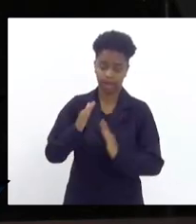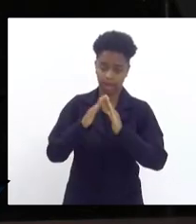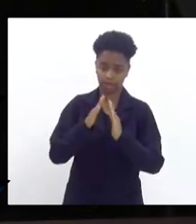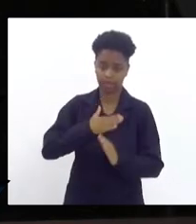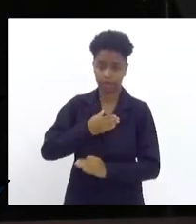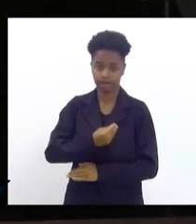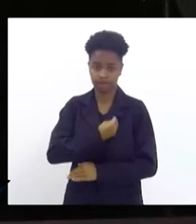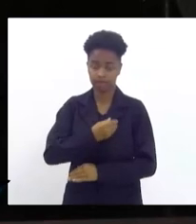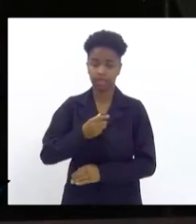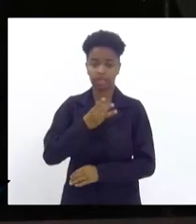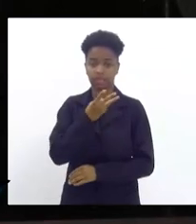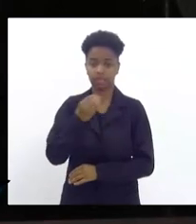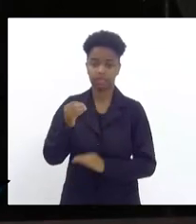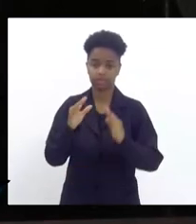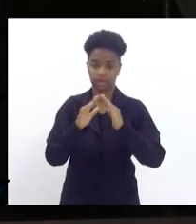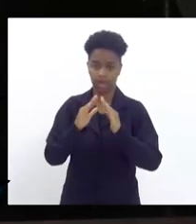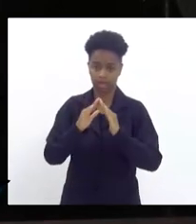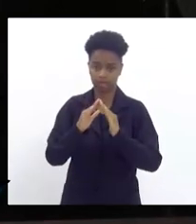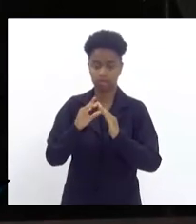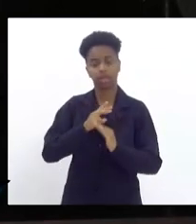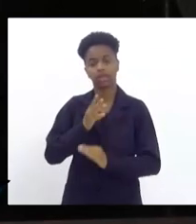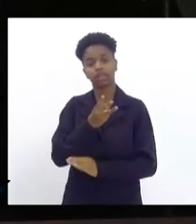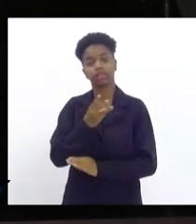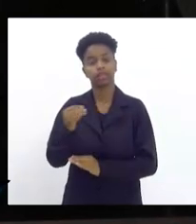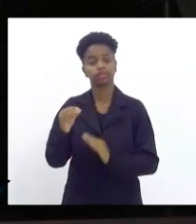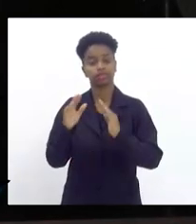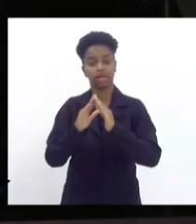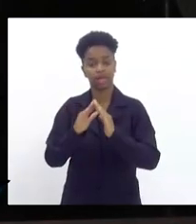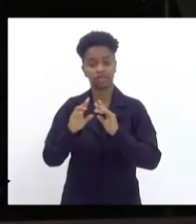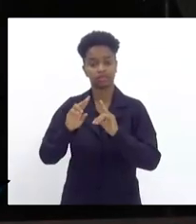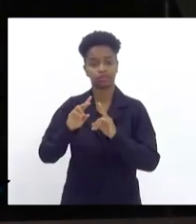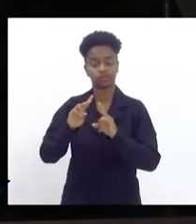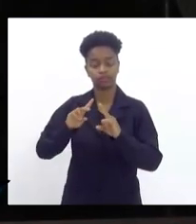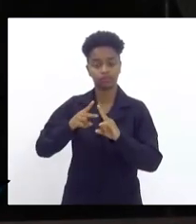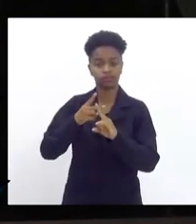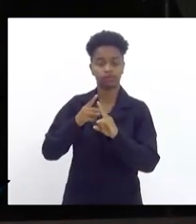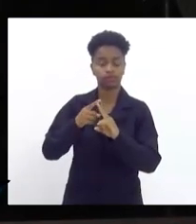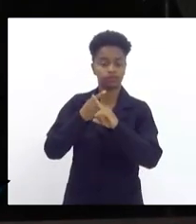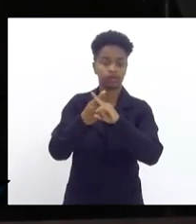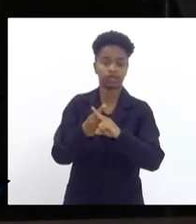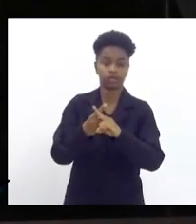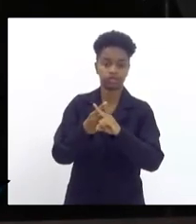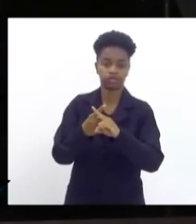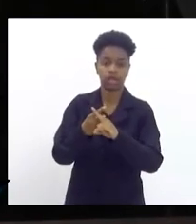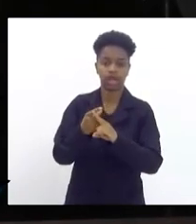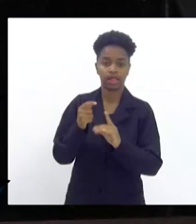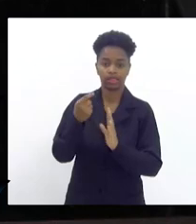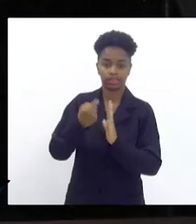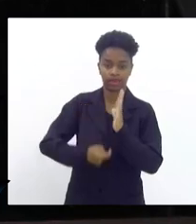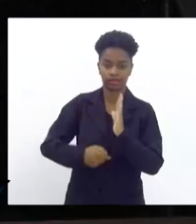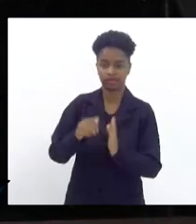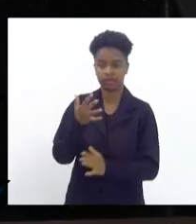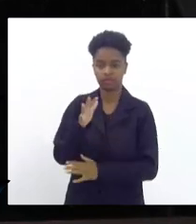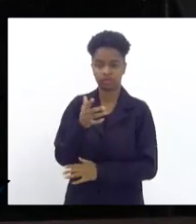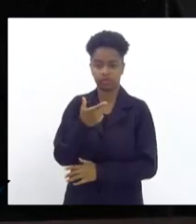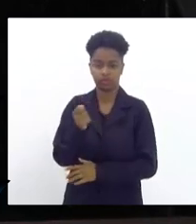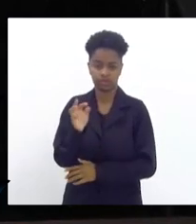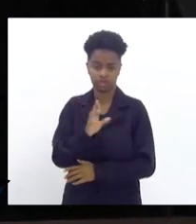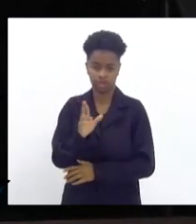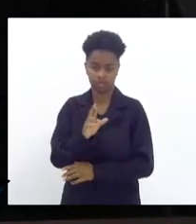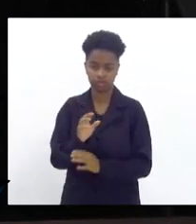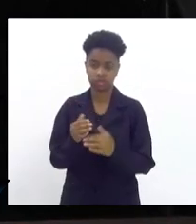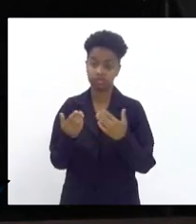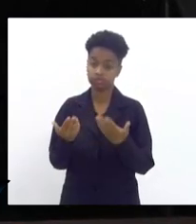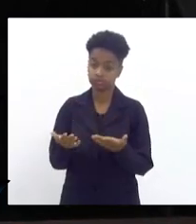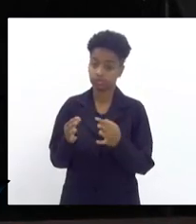300 unidades vai ser 300 unidades multiplicado pela tarifa social que dá em torno de 20 reais então